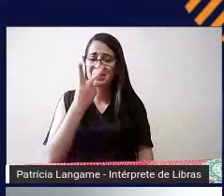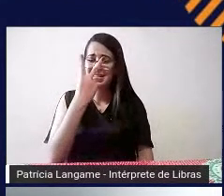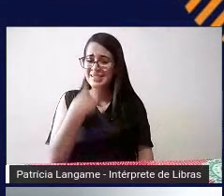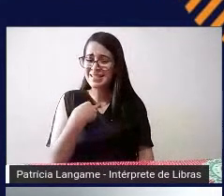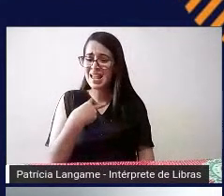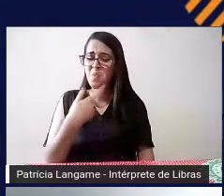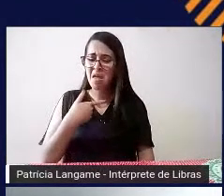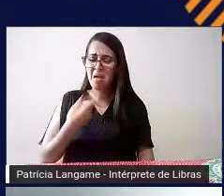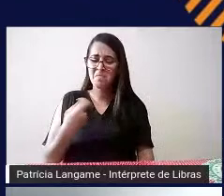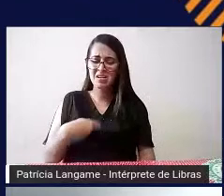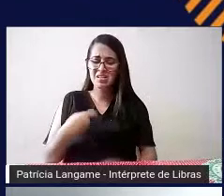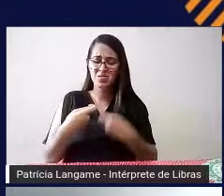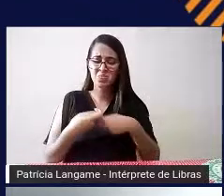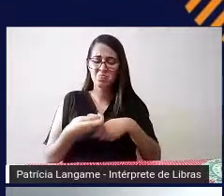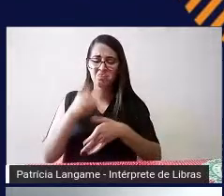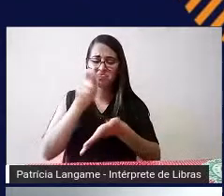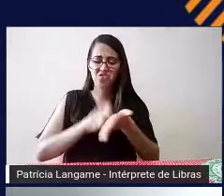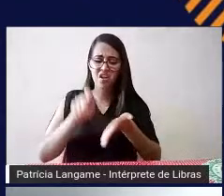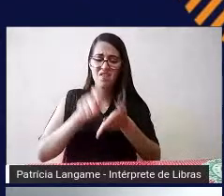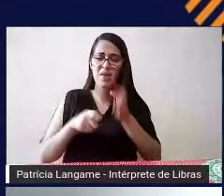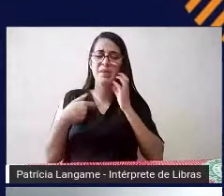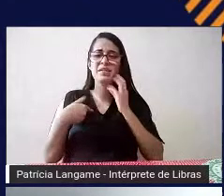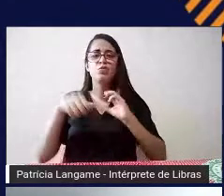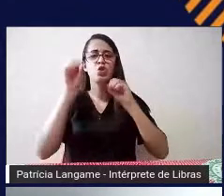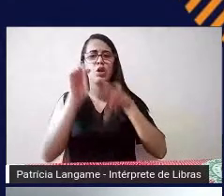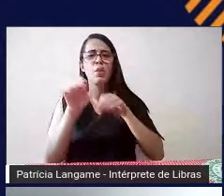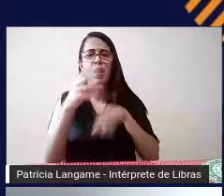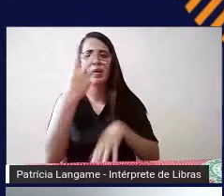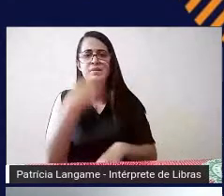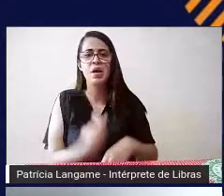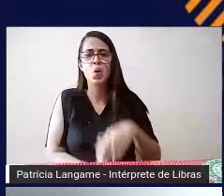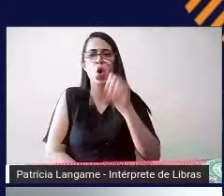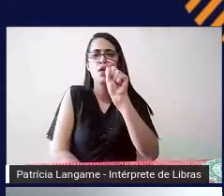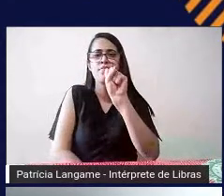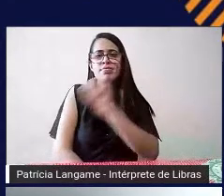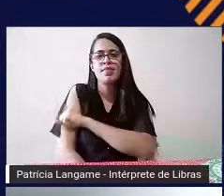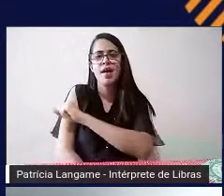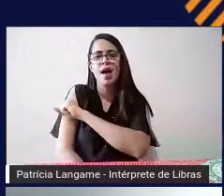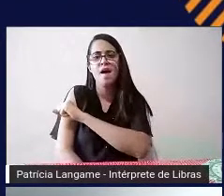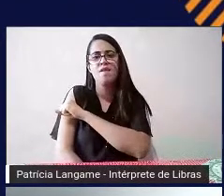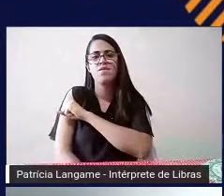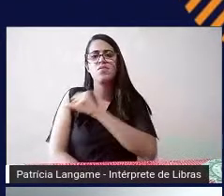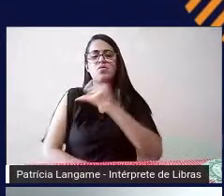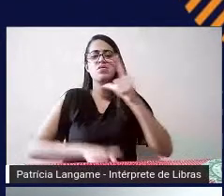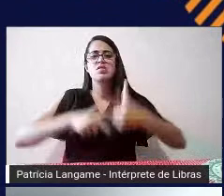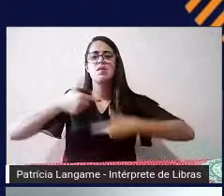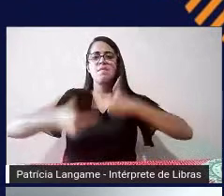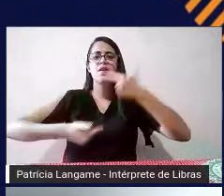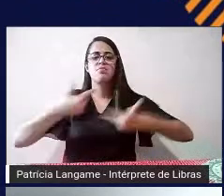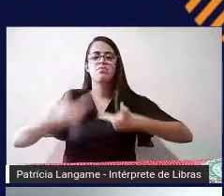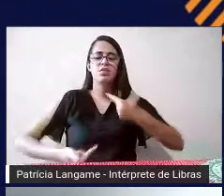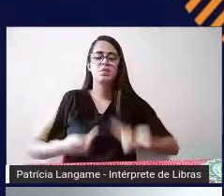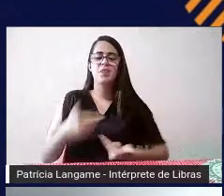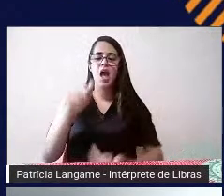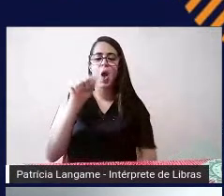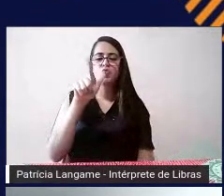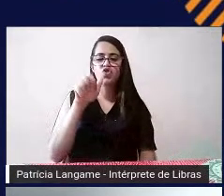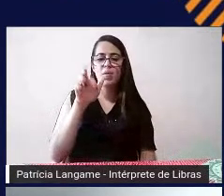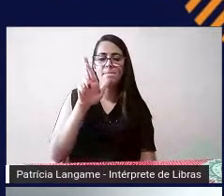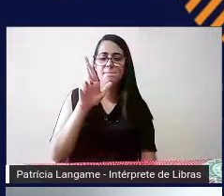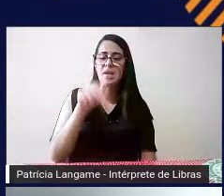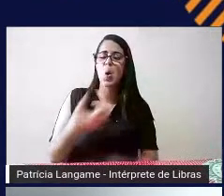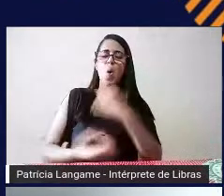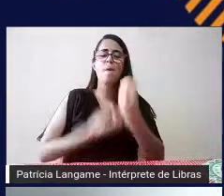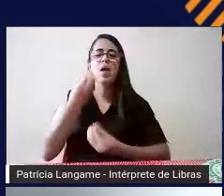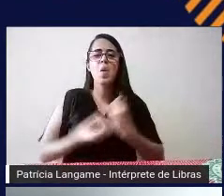expressões quer dizer eu tô dando aula num oitavo ano que trabalha muita álgebra como é que eu faço pra produzir